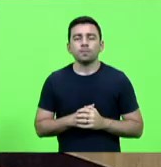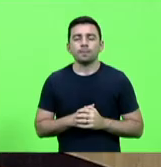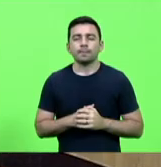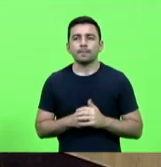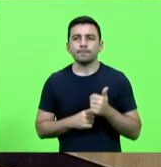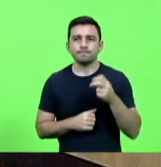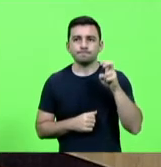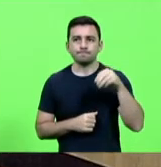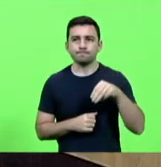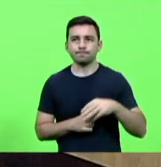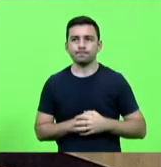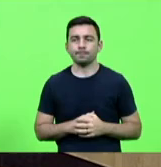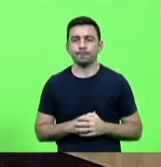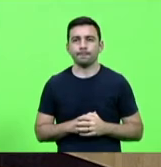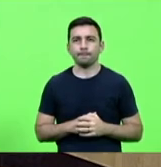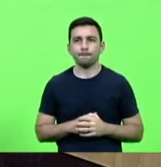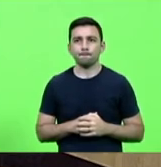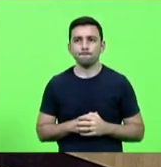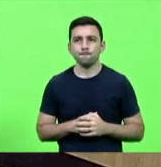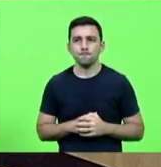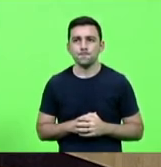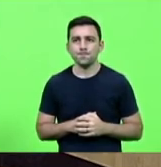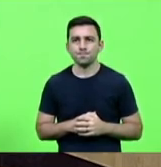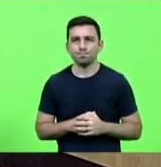alguém fará o uso da palavra